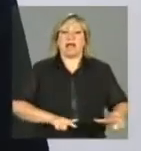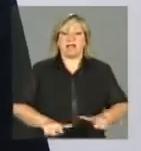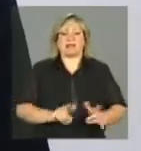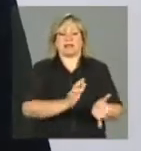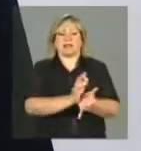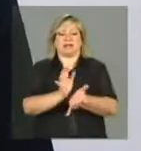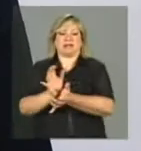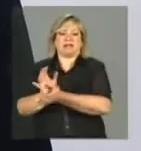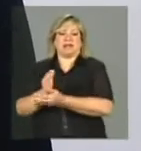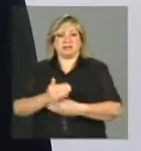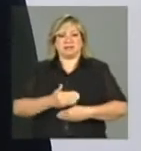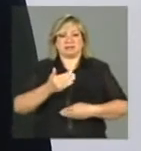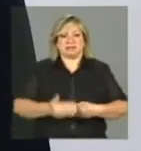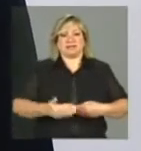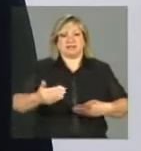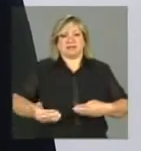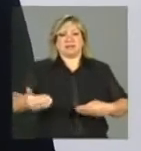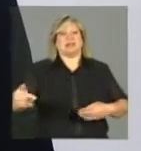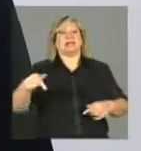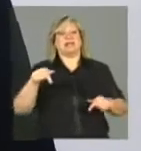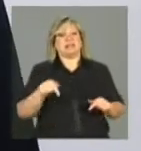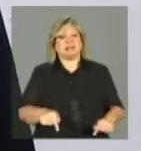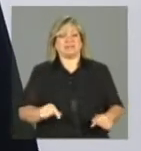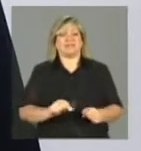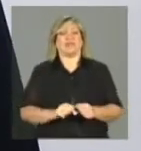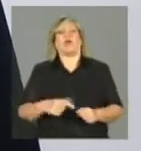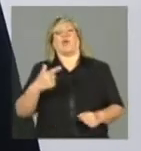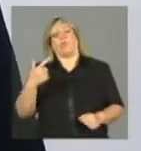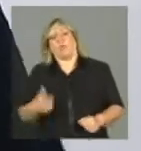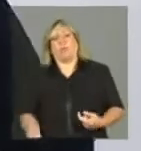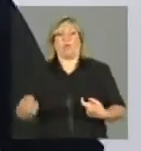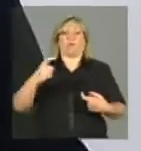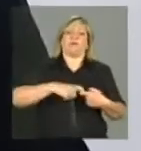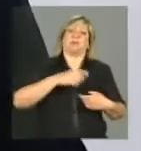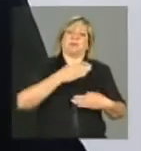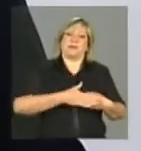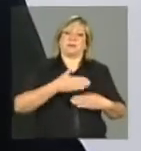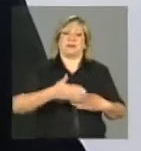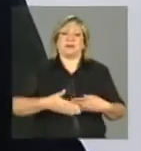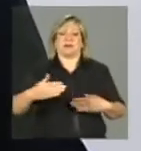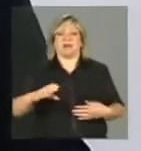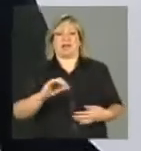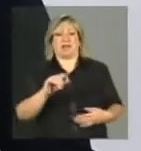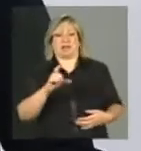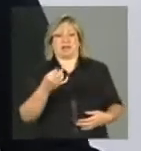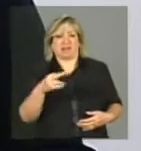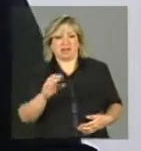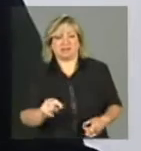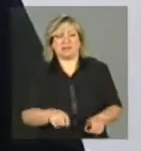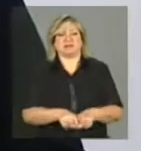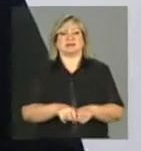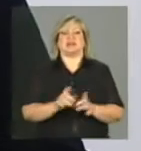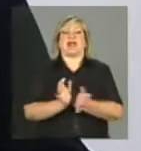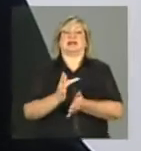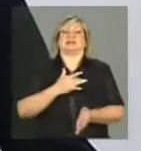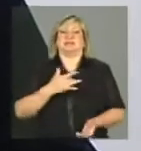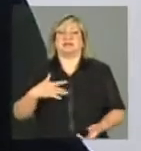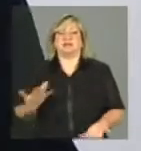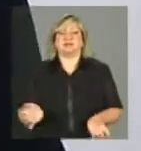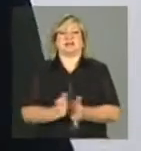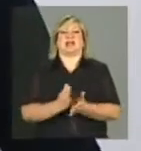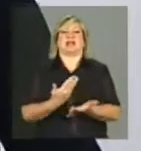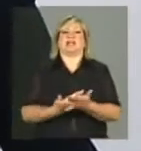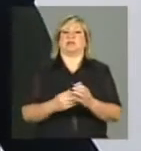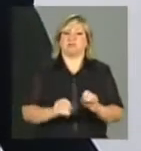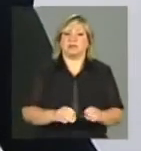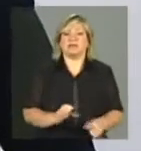segmentadas e isso gera um retrabalho muito grande. Tanto da área de cadastro, fazer o recadastramento, quanto da área de saúde, quanto da área de educação,